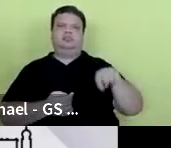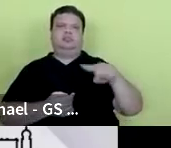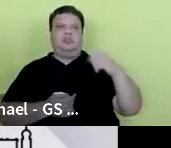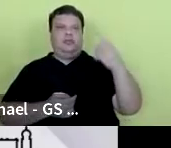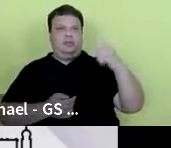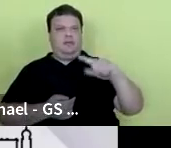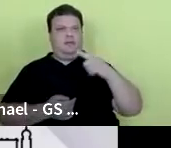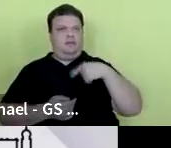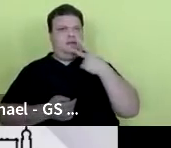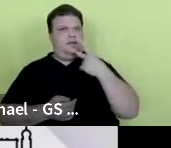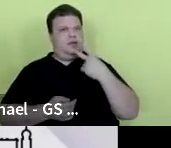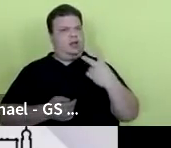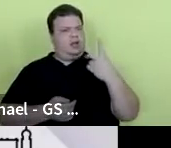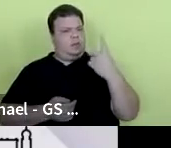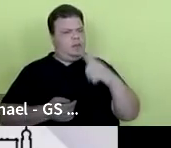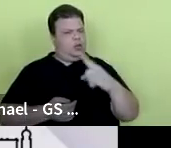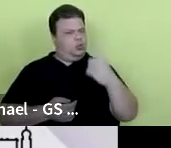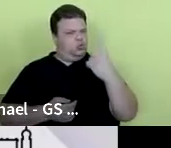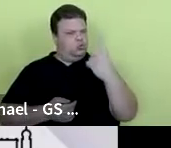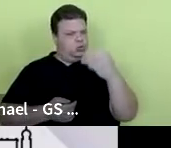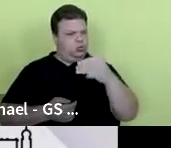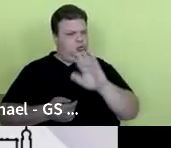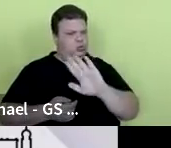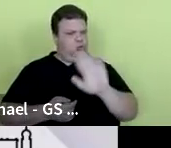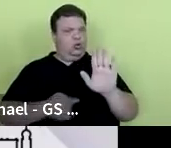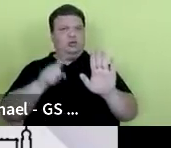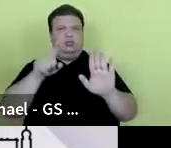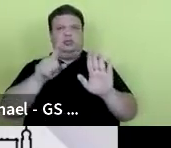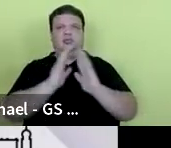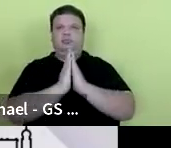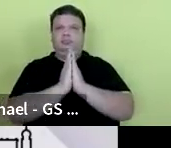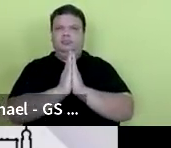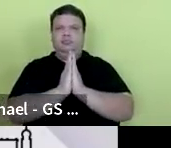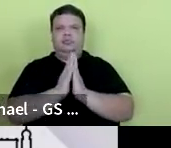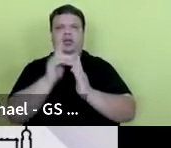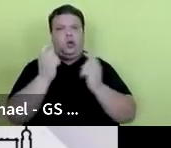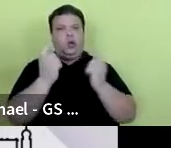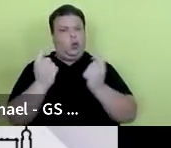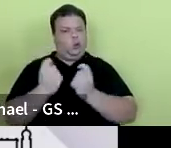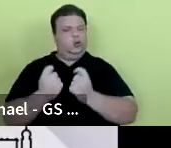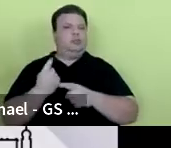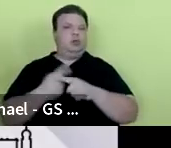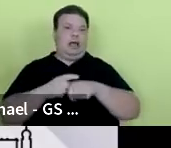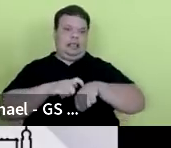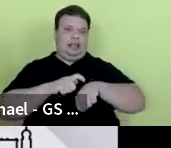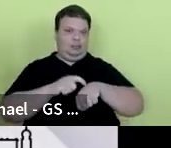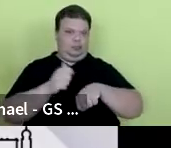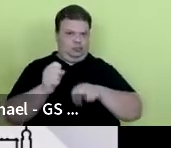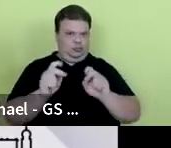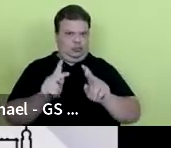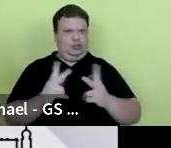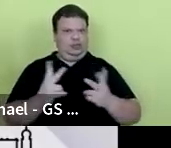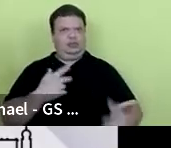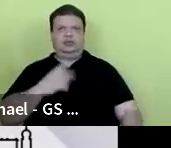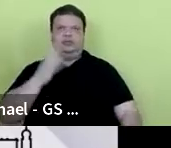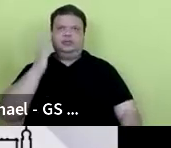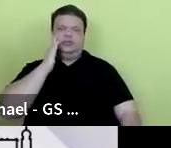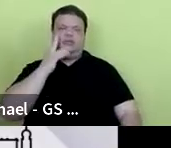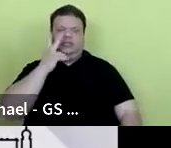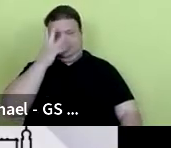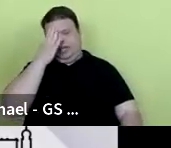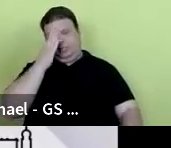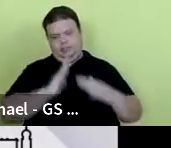falar só mais um minutinho aqui, vocês, por favor, me controlem aí pelo tempo, me digam como é que está o meu tempo,